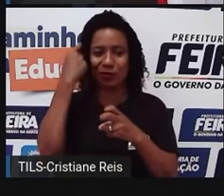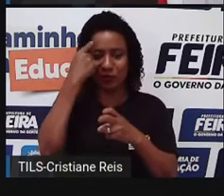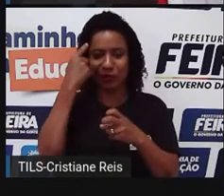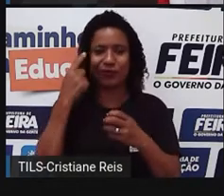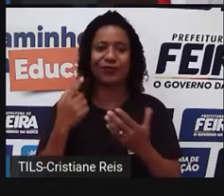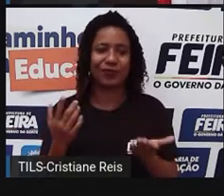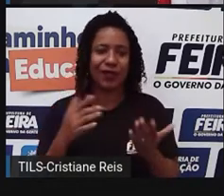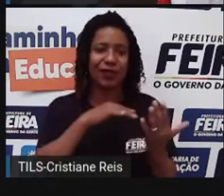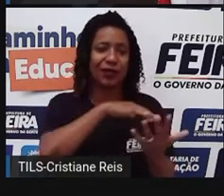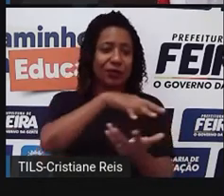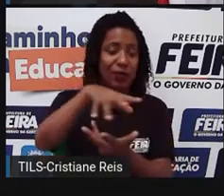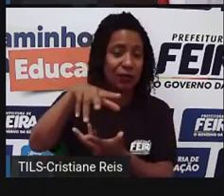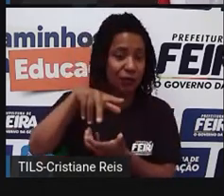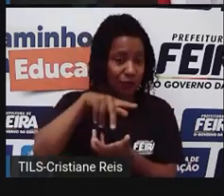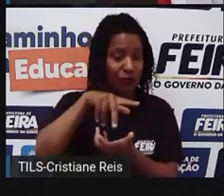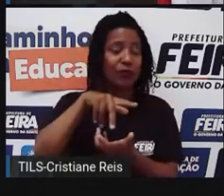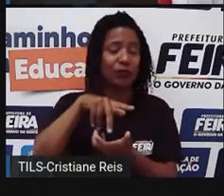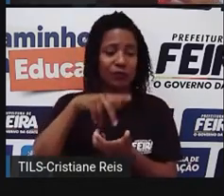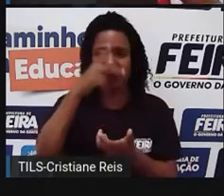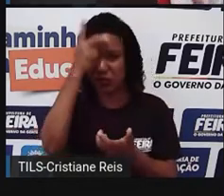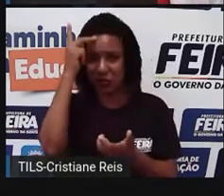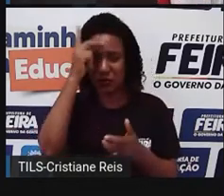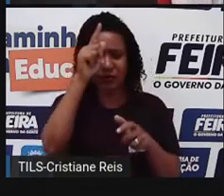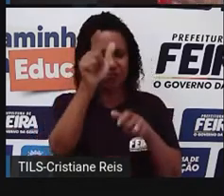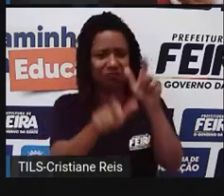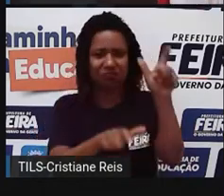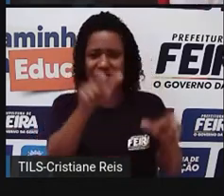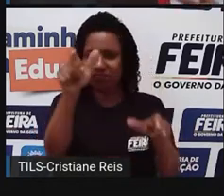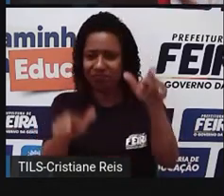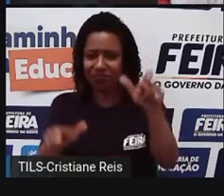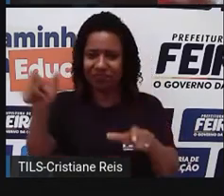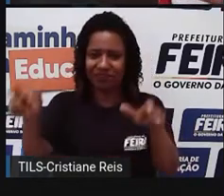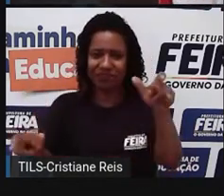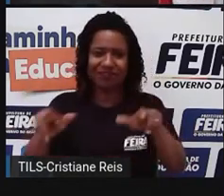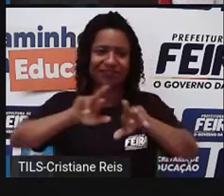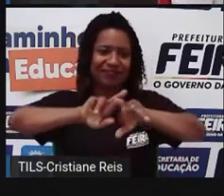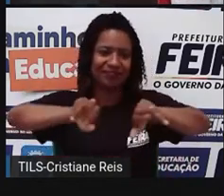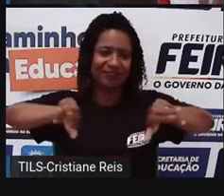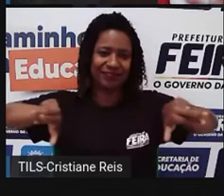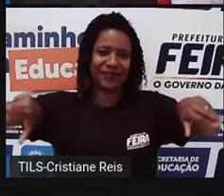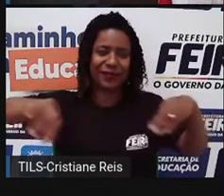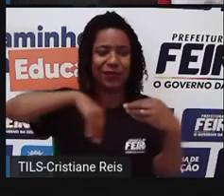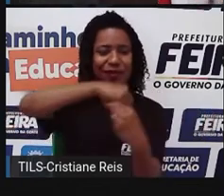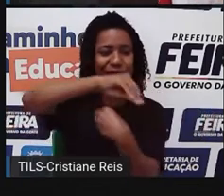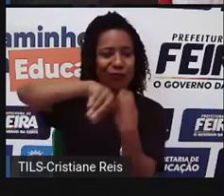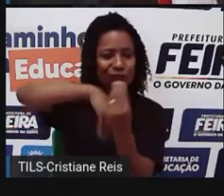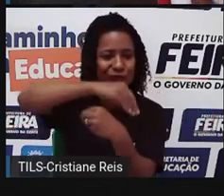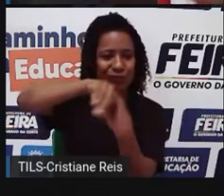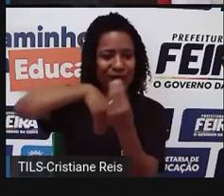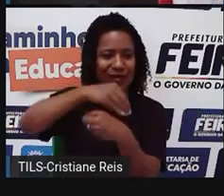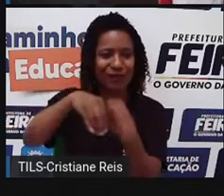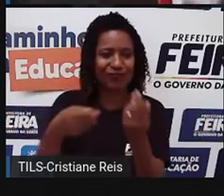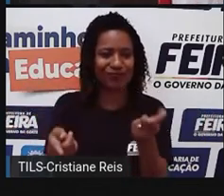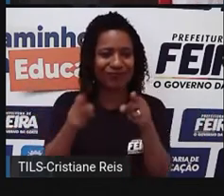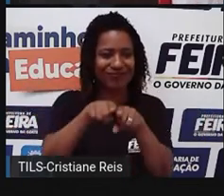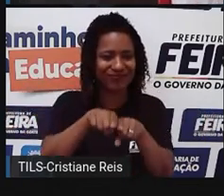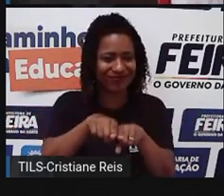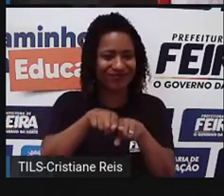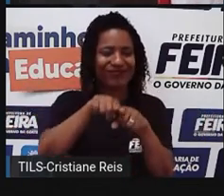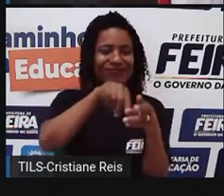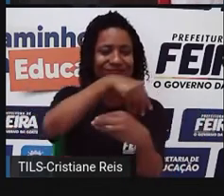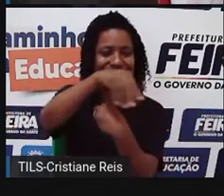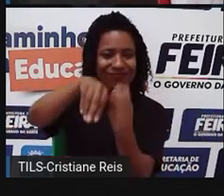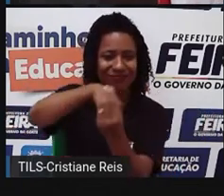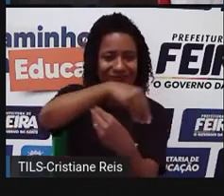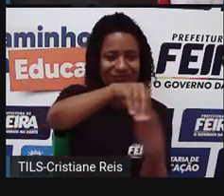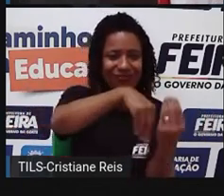maioria do resto mesmo do planeta, o próprio processo de miscigenação já deixou eles assim, né, o povo muito